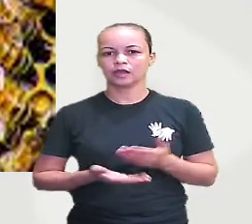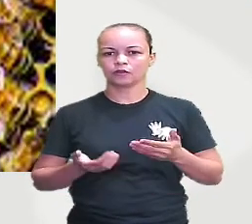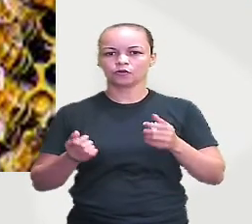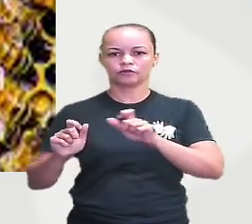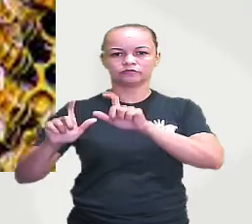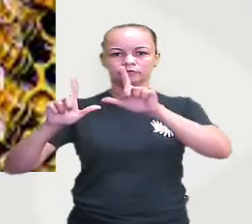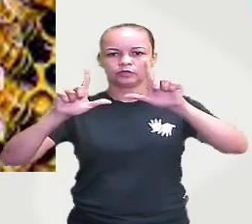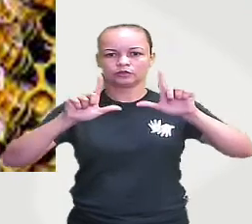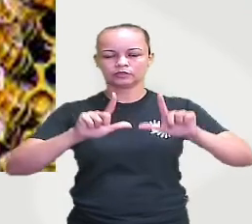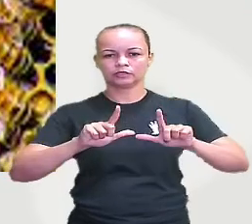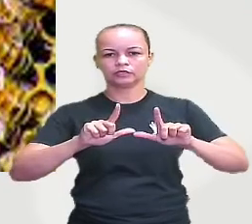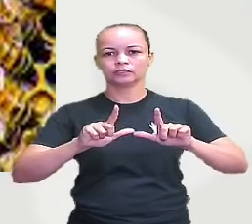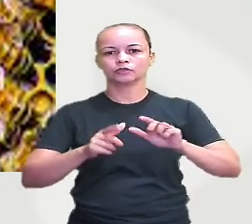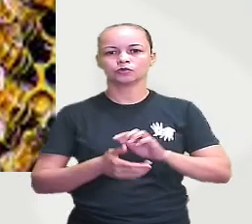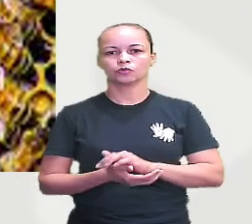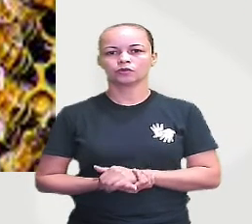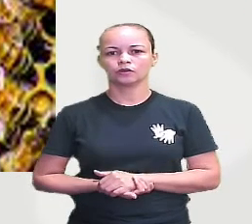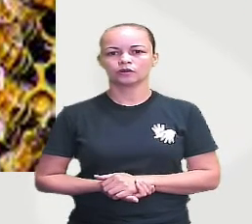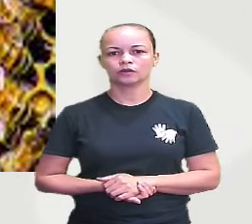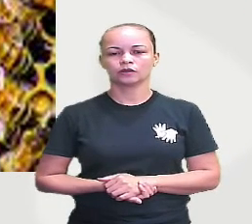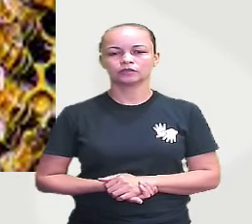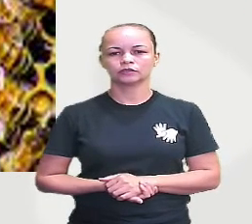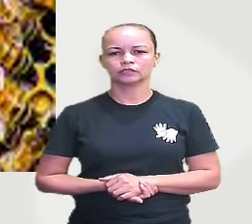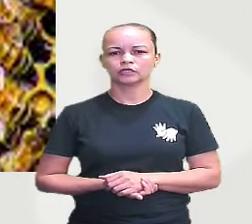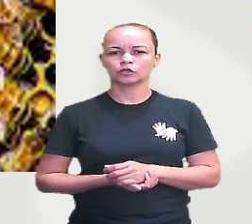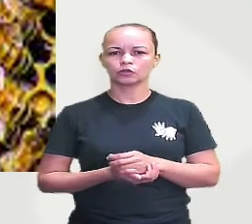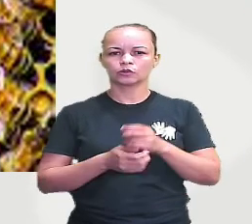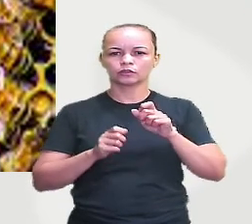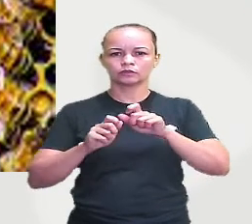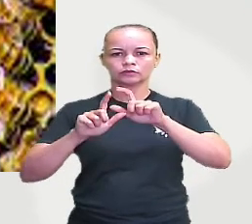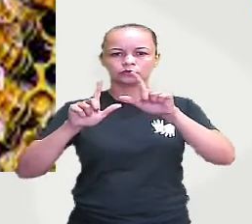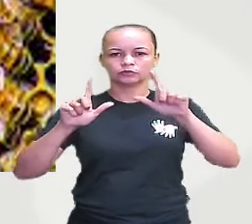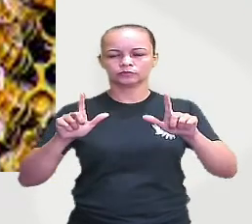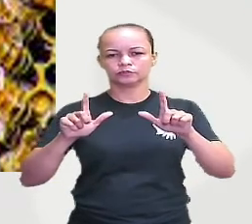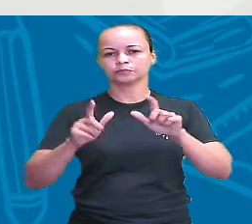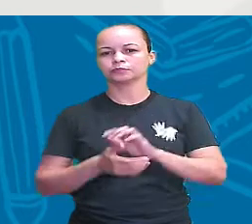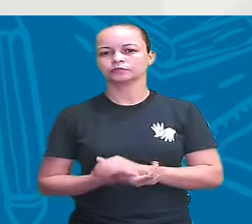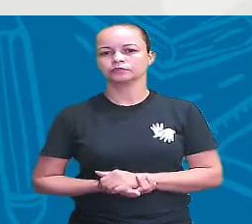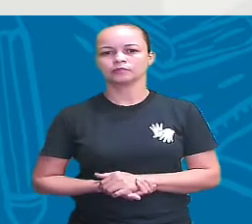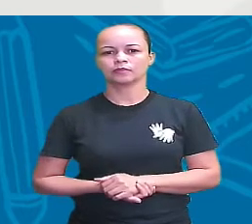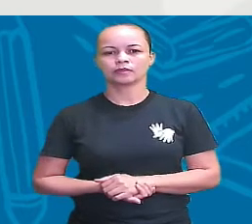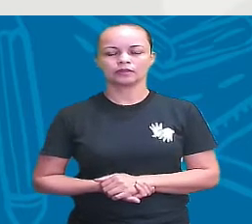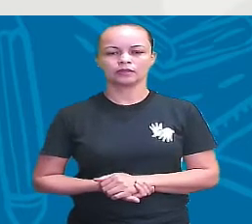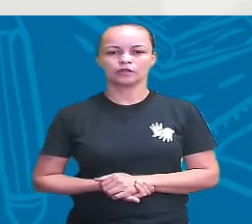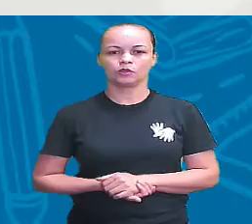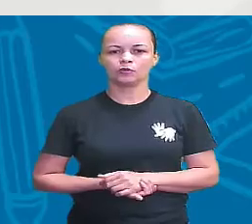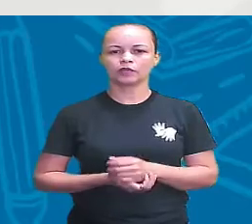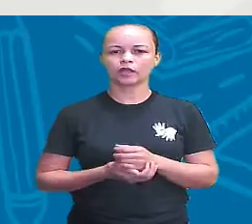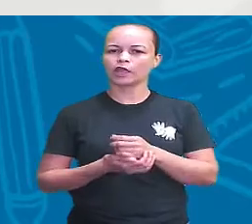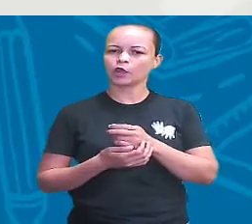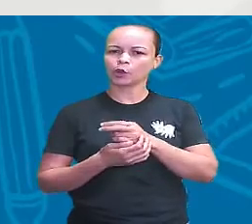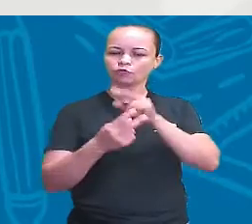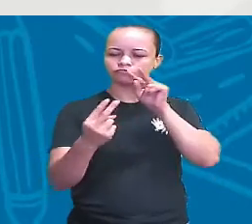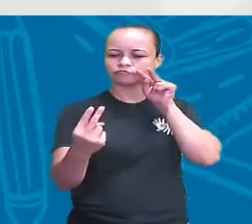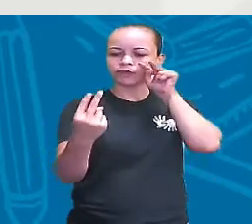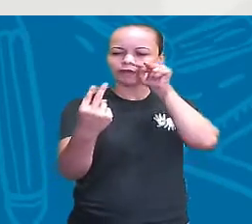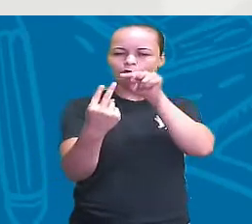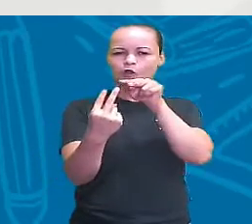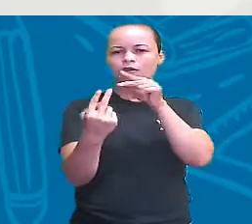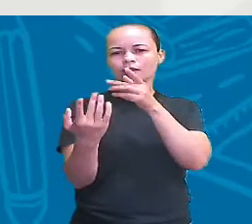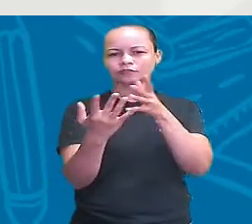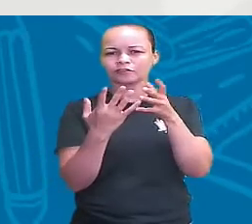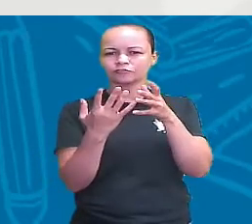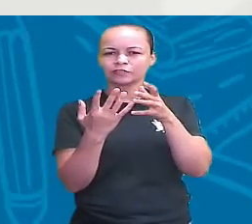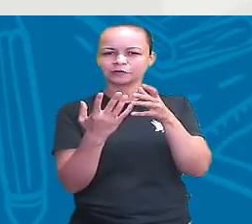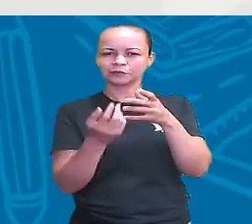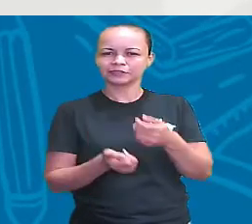pego a etimologia dessa palavra e dou uma olhadinha nela, volta aqui, por favor, produção, porque eu quero olhar nos olhos, eu quero aqueles olhos nos meus olhos, ver